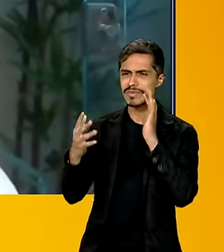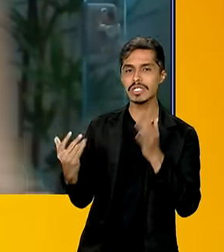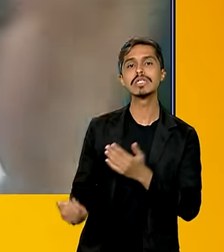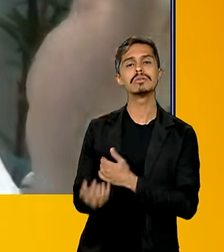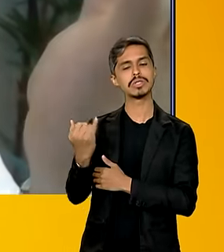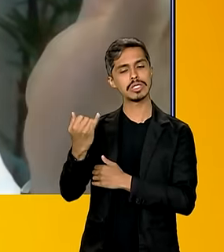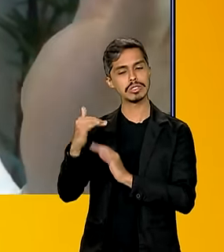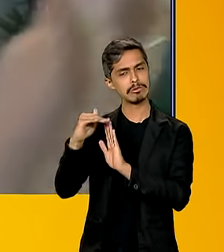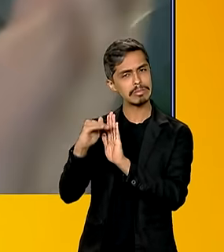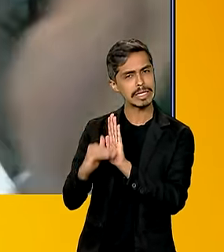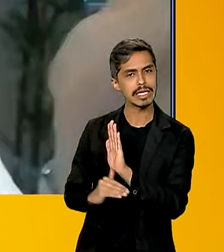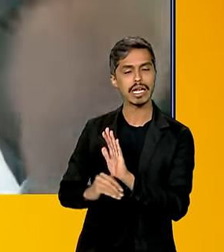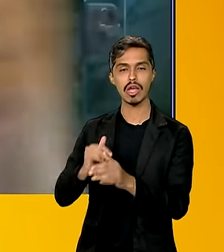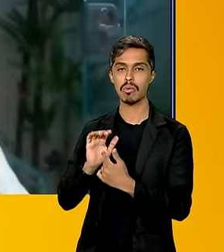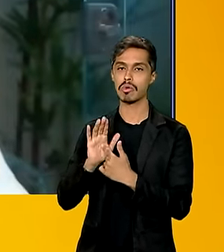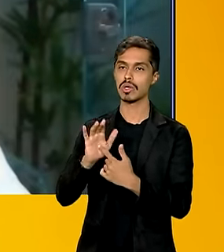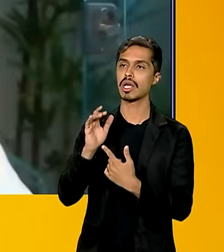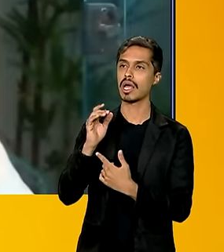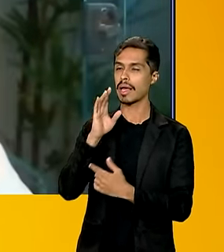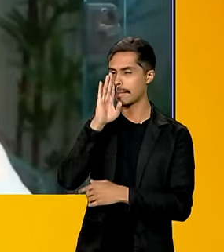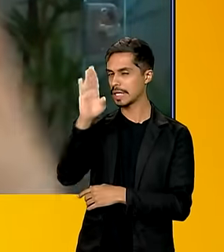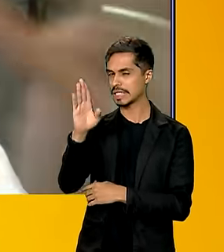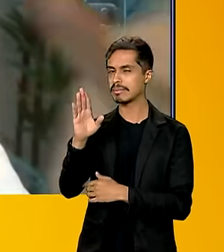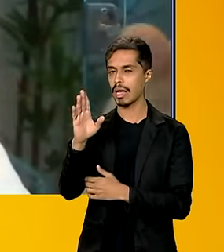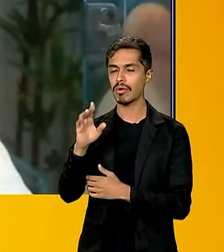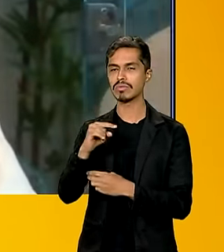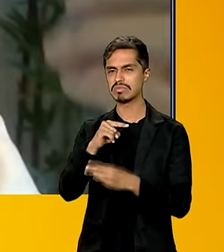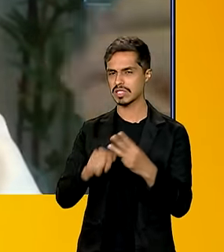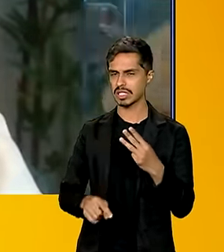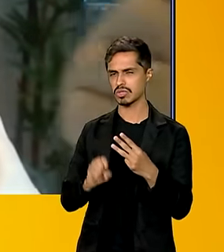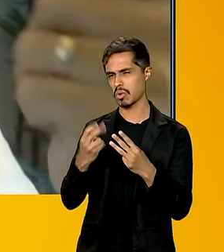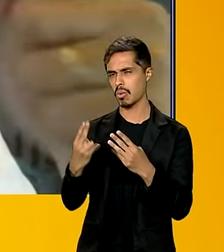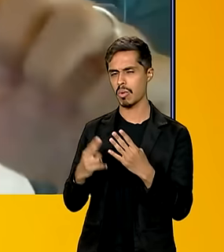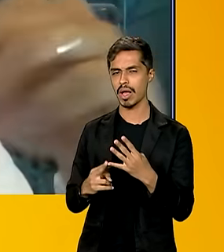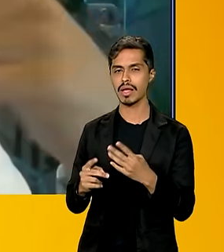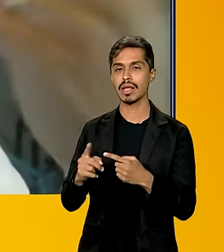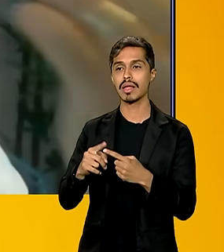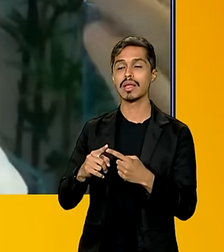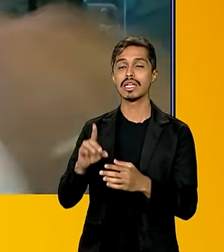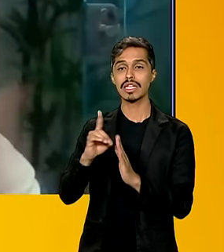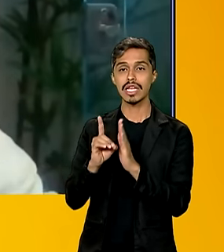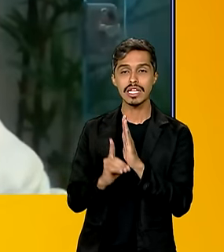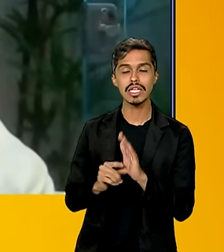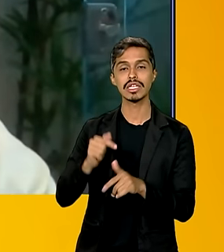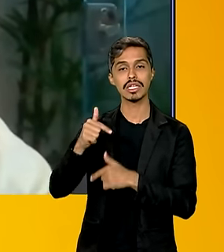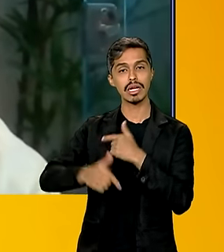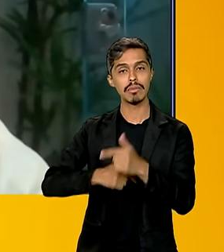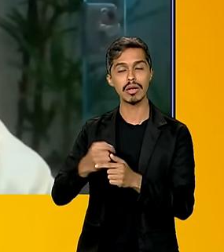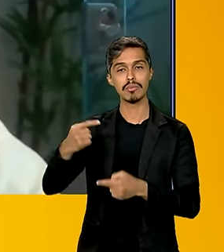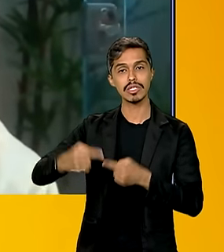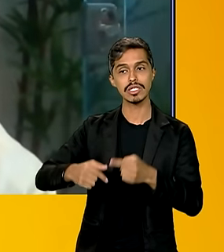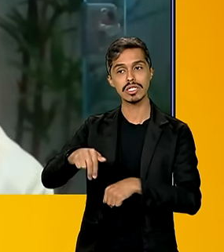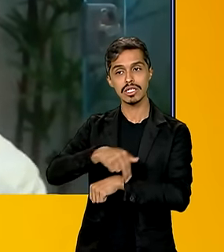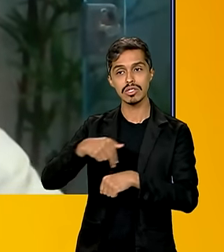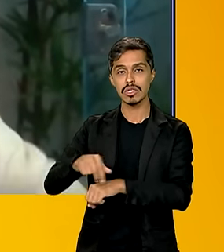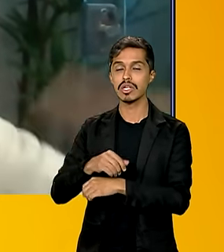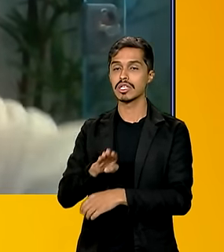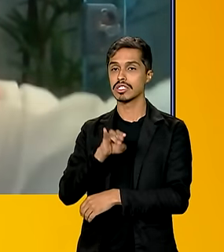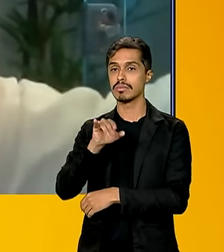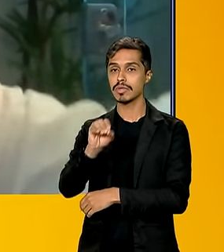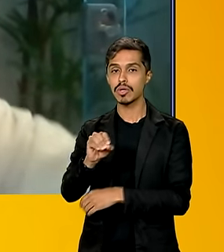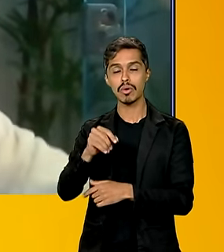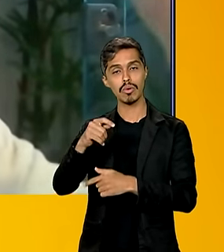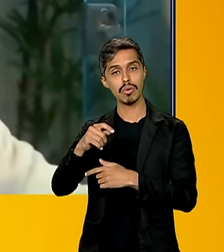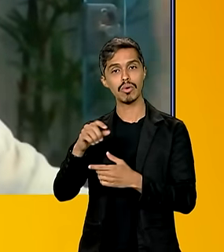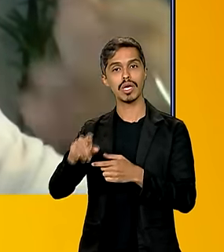importantes. Eu vou destacar três ou quatro. O primeiro é o decreto que trabalha com a política nacional de bioeconomia, ou seja,